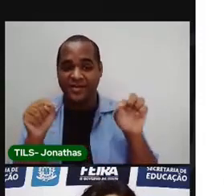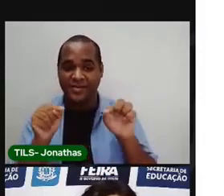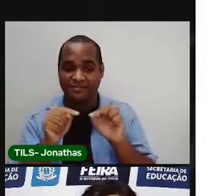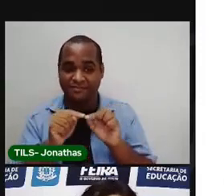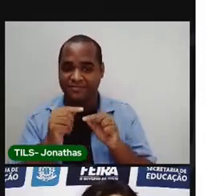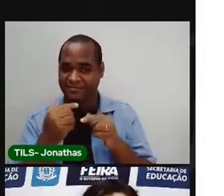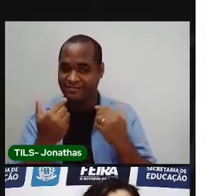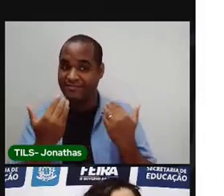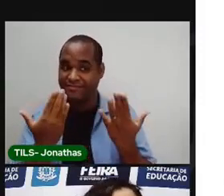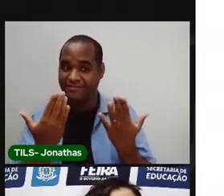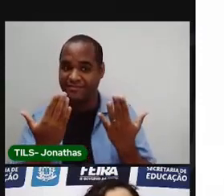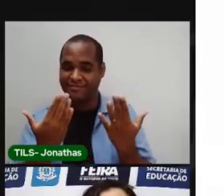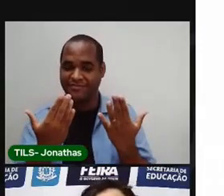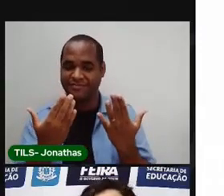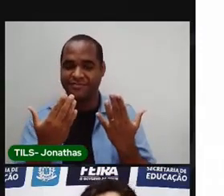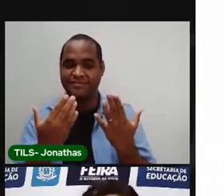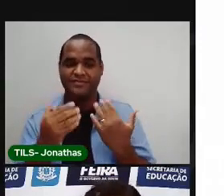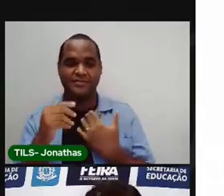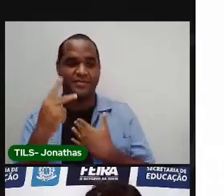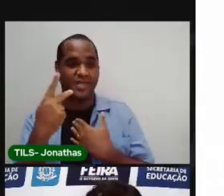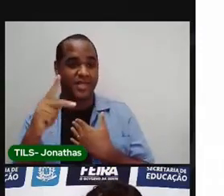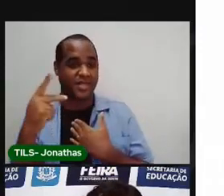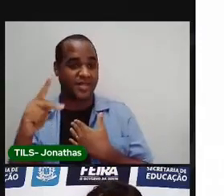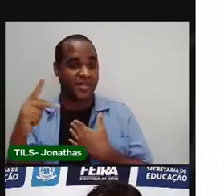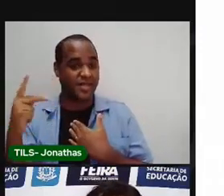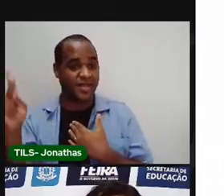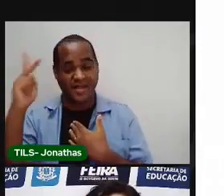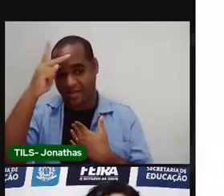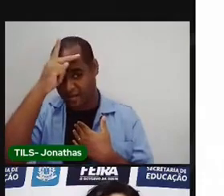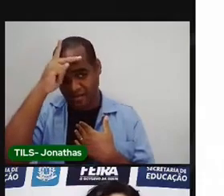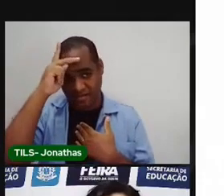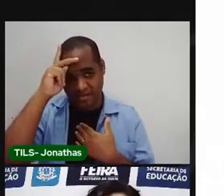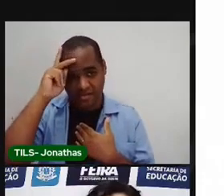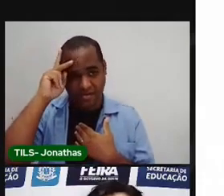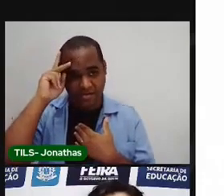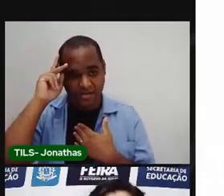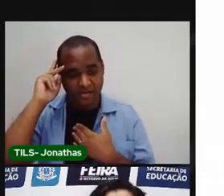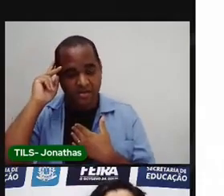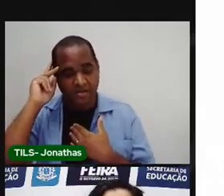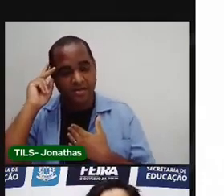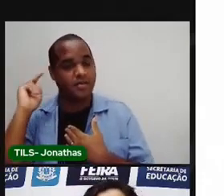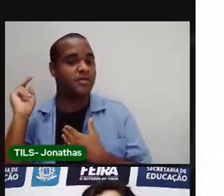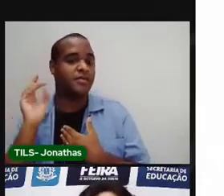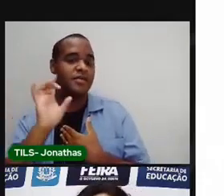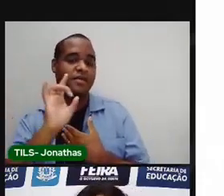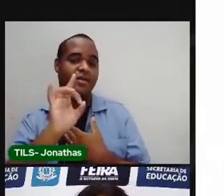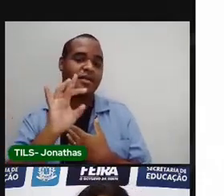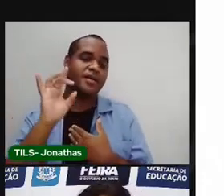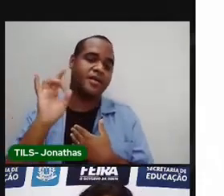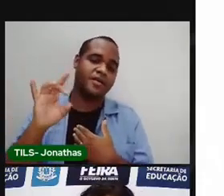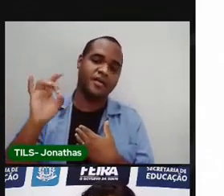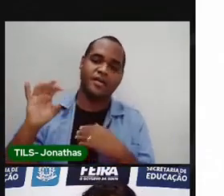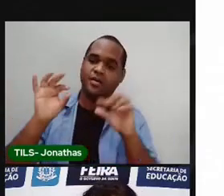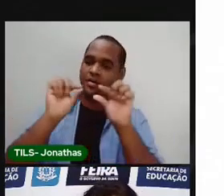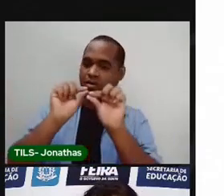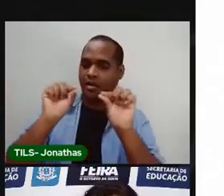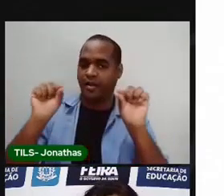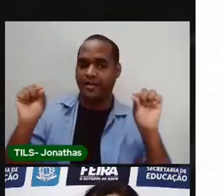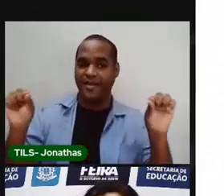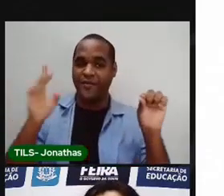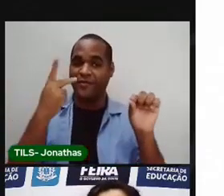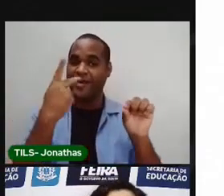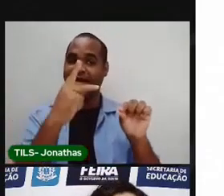é assim. Cada pessoa tem a sua própria linha do tempo.